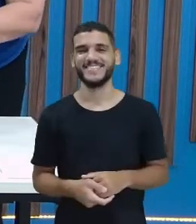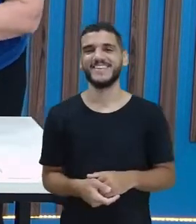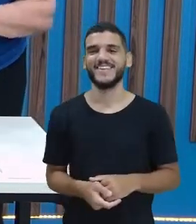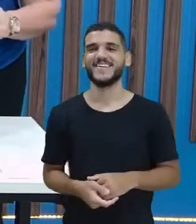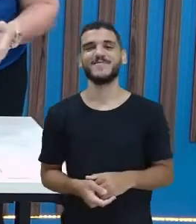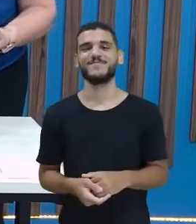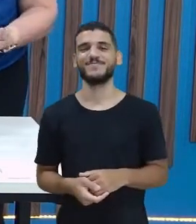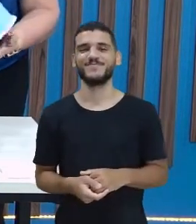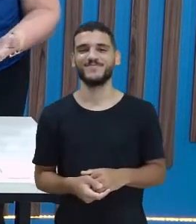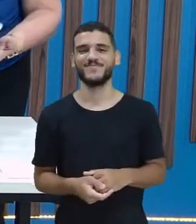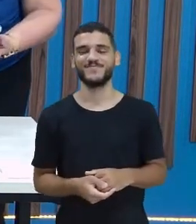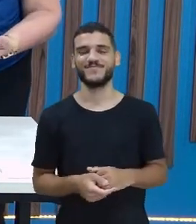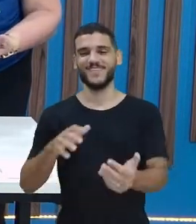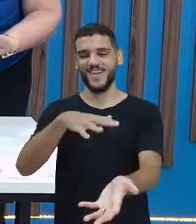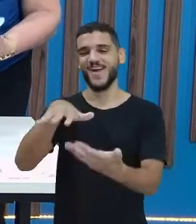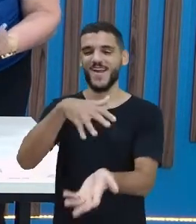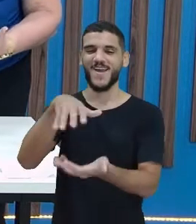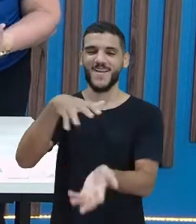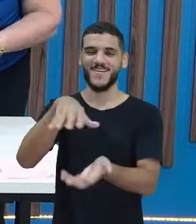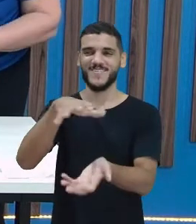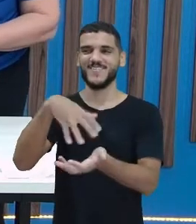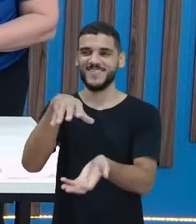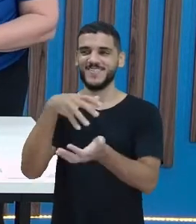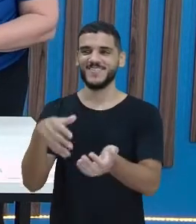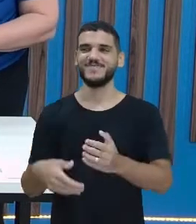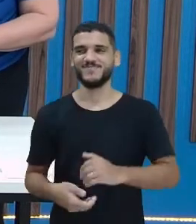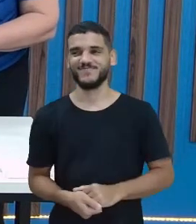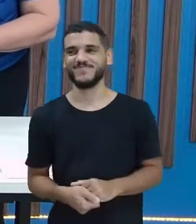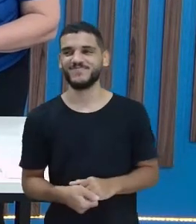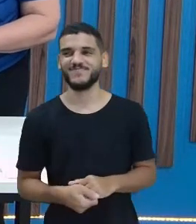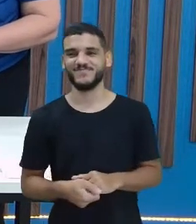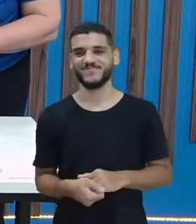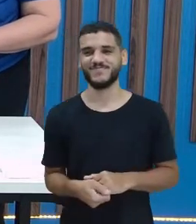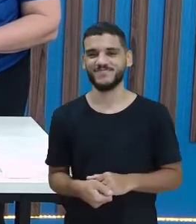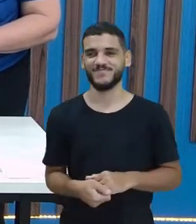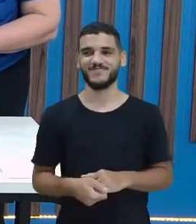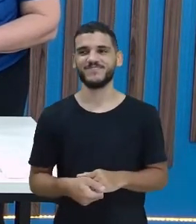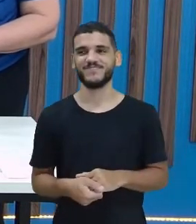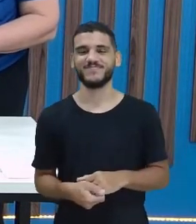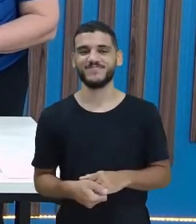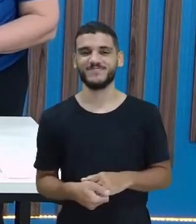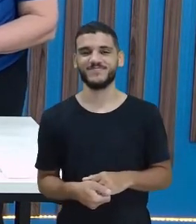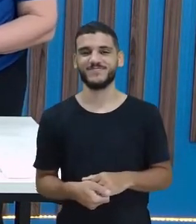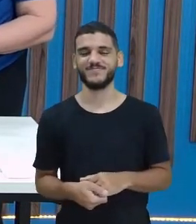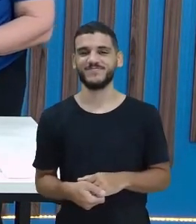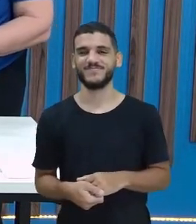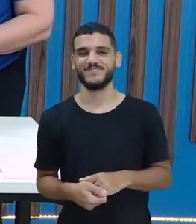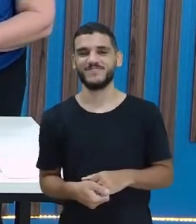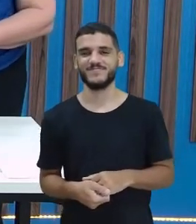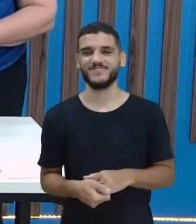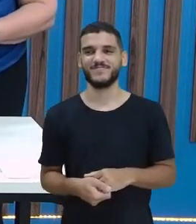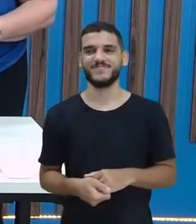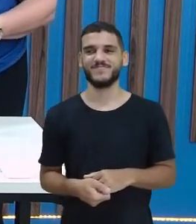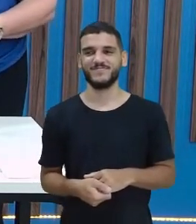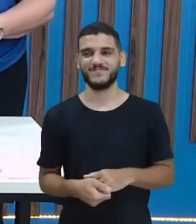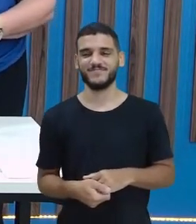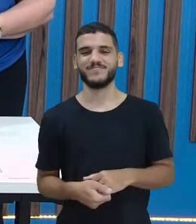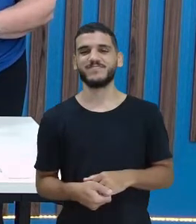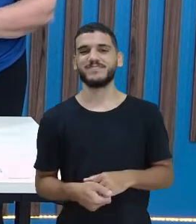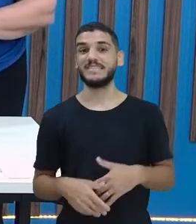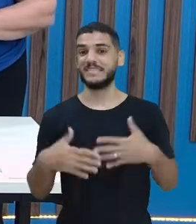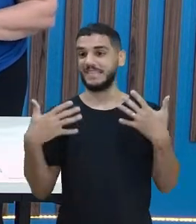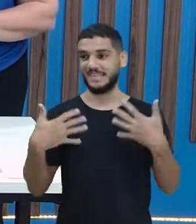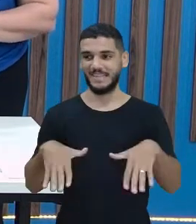Vou até olhar meu número. Deixa eu ver. Ai, ai. O meu número é composto por dois algarismos.